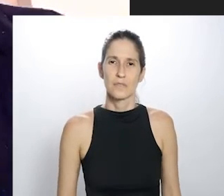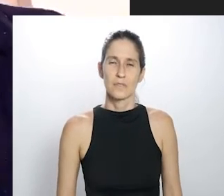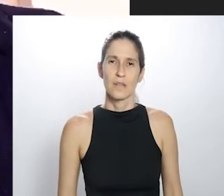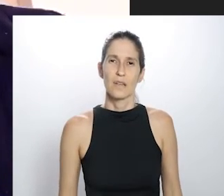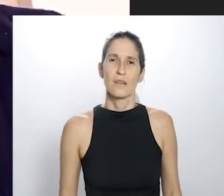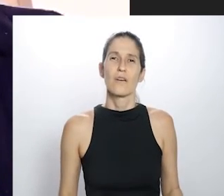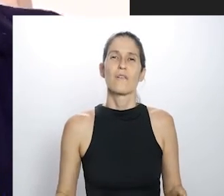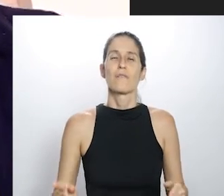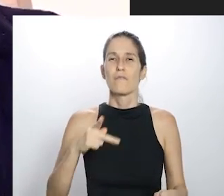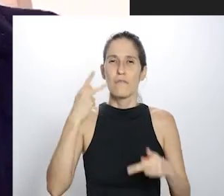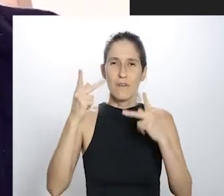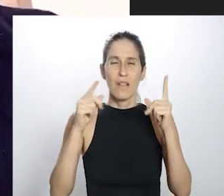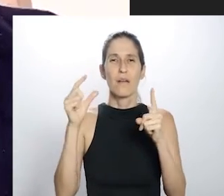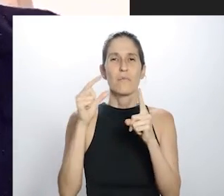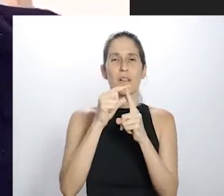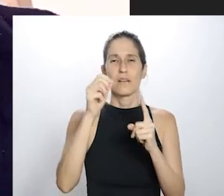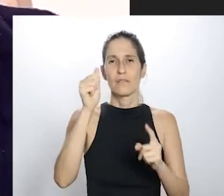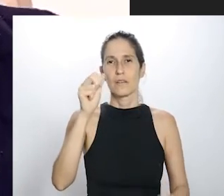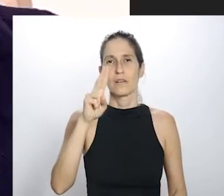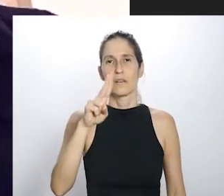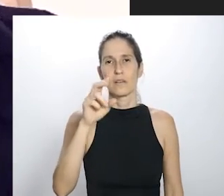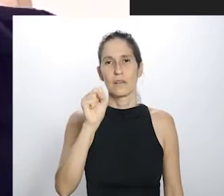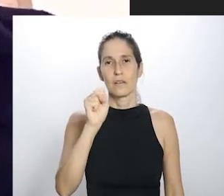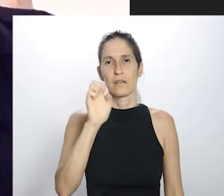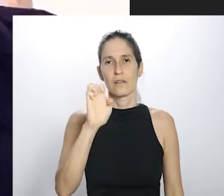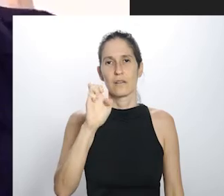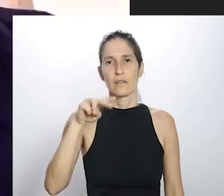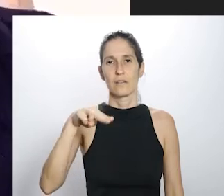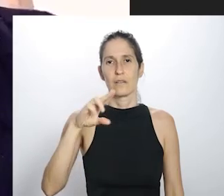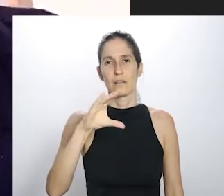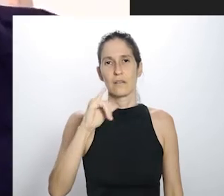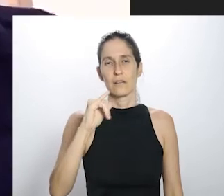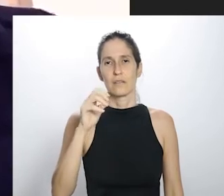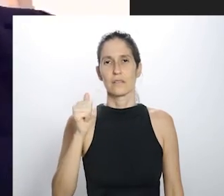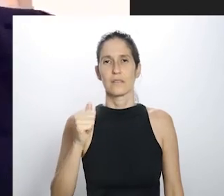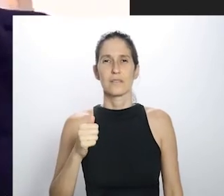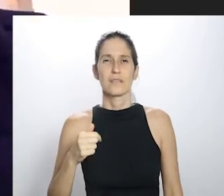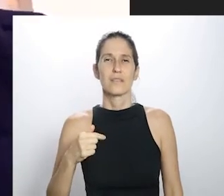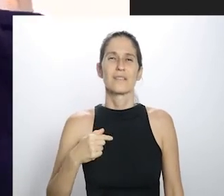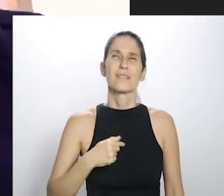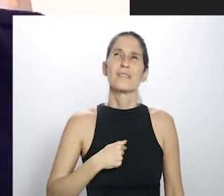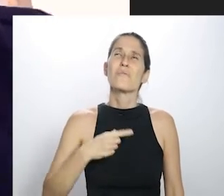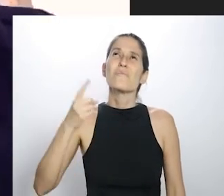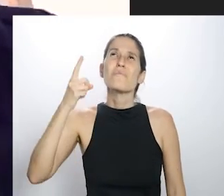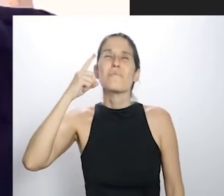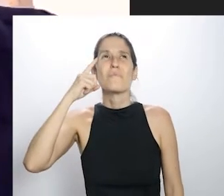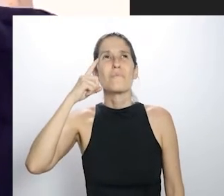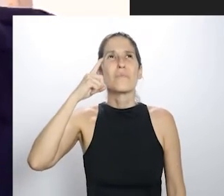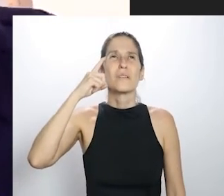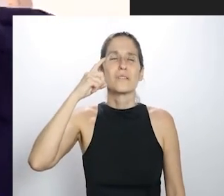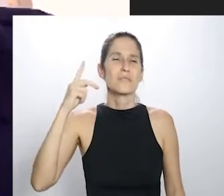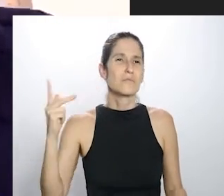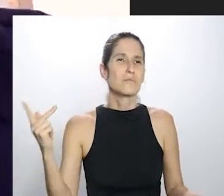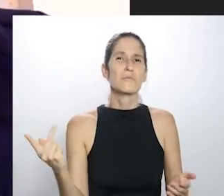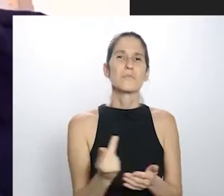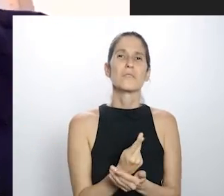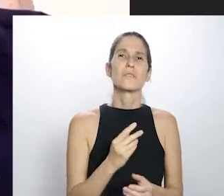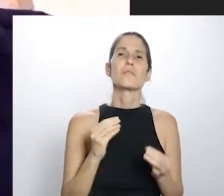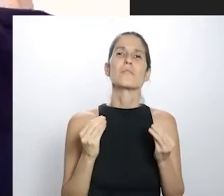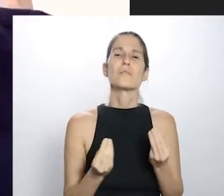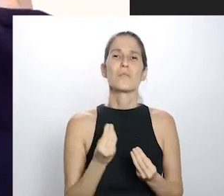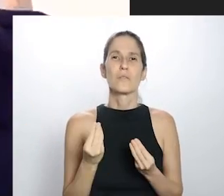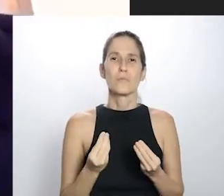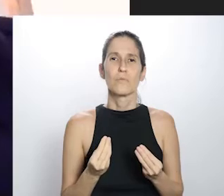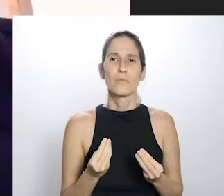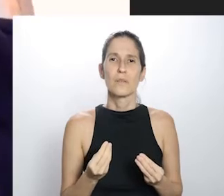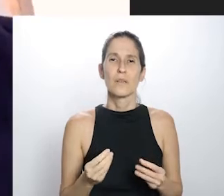E quando falaram, a gente vai falar sobre ausência, né? O artista, na ausência, né? Falei, ausência, né? A ausência que